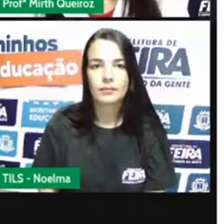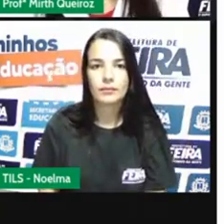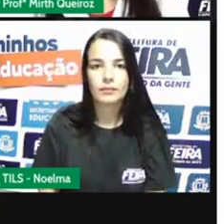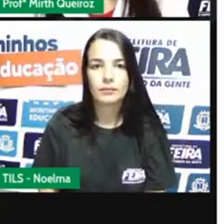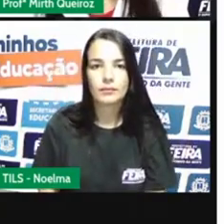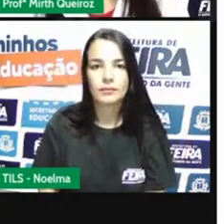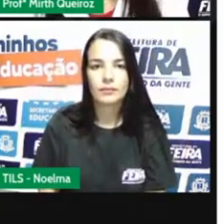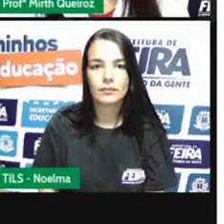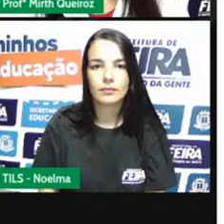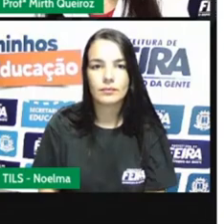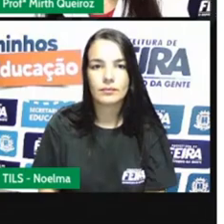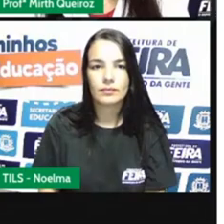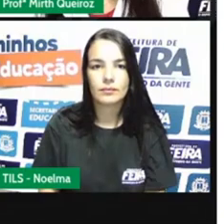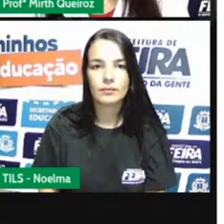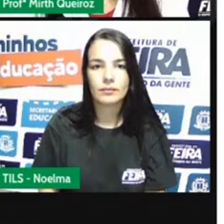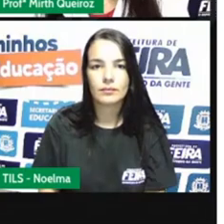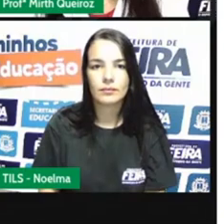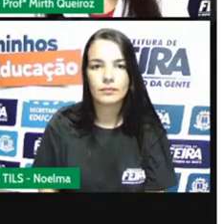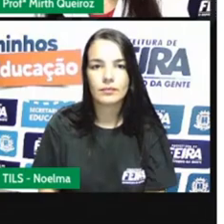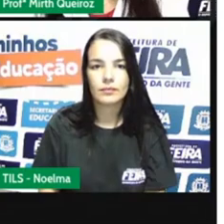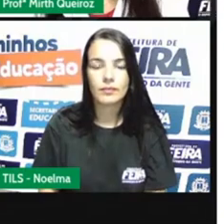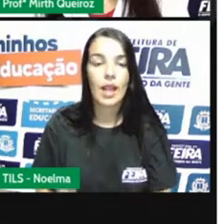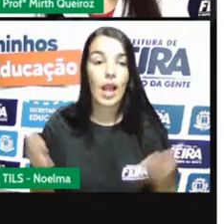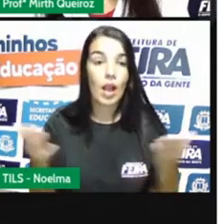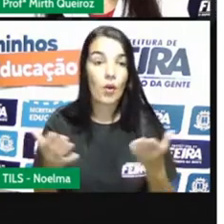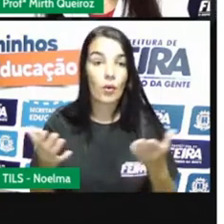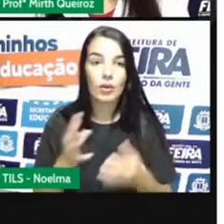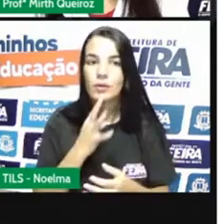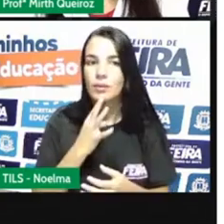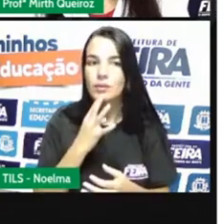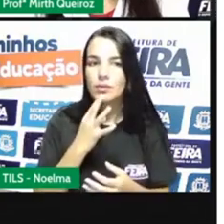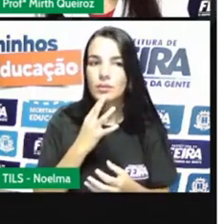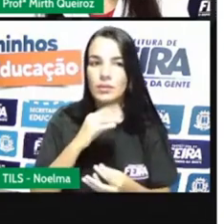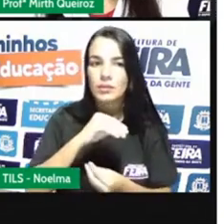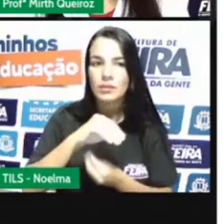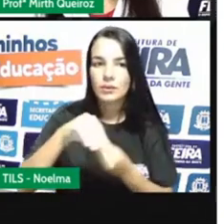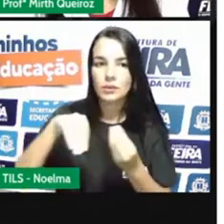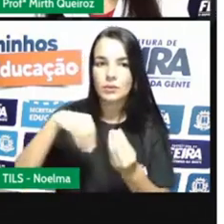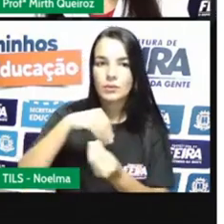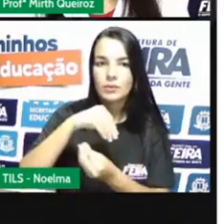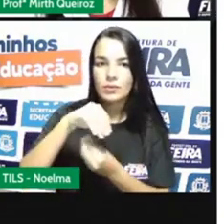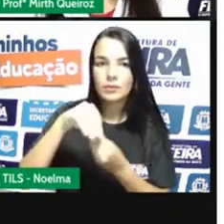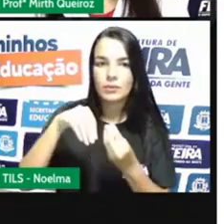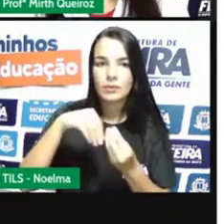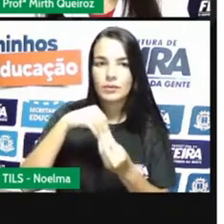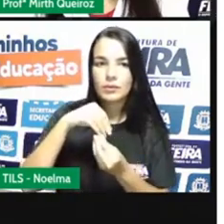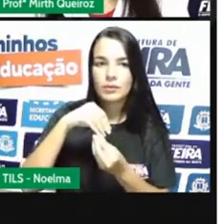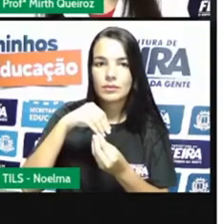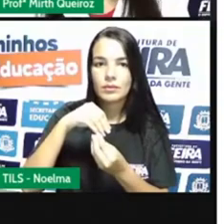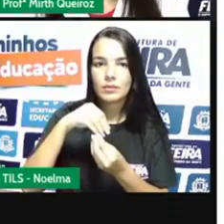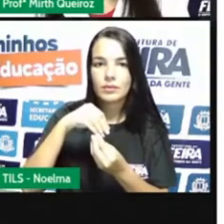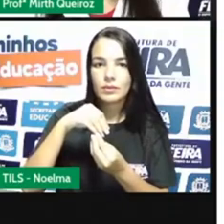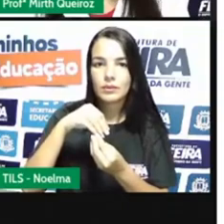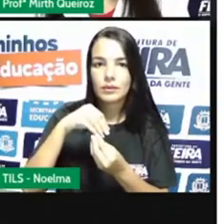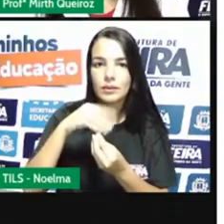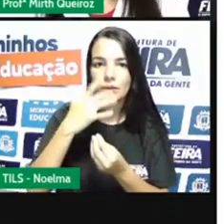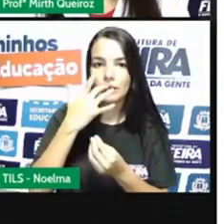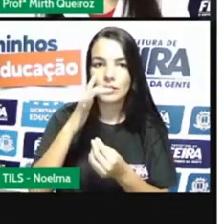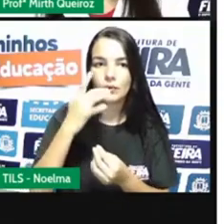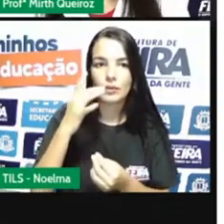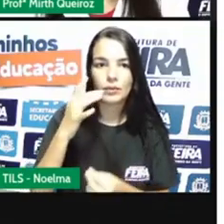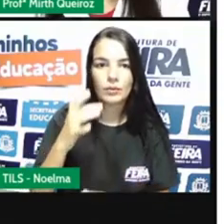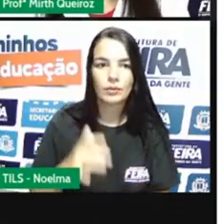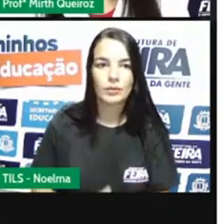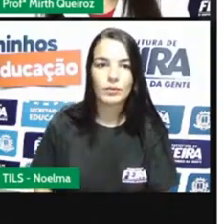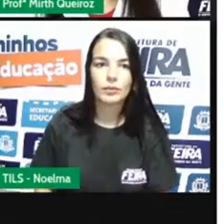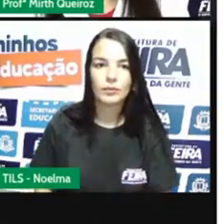Seguindo o estudo de história, agora vamos conhecer o ciclo do ouro, que foi um fator que modificou a dinâmica social e